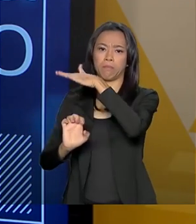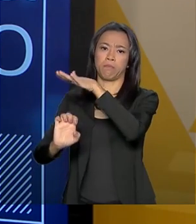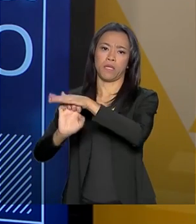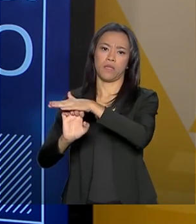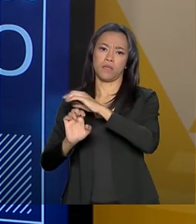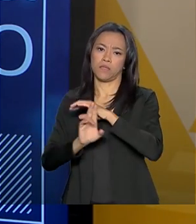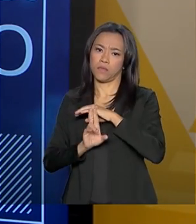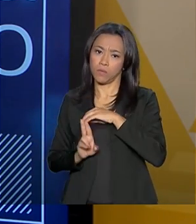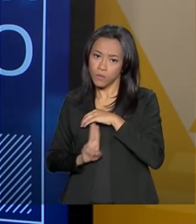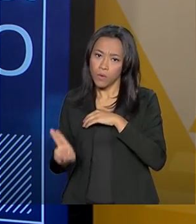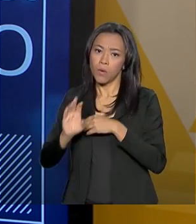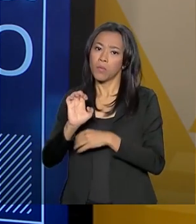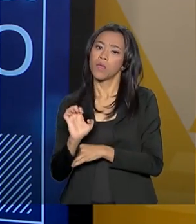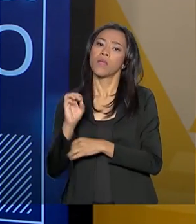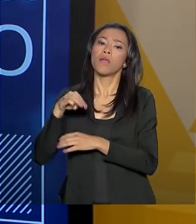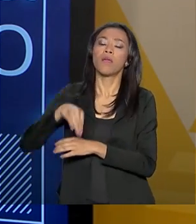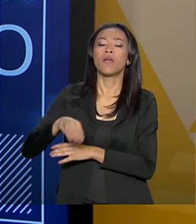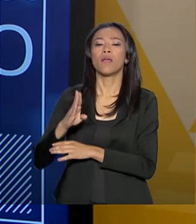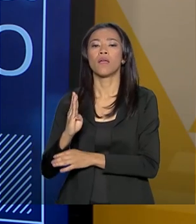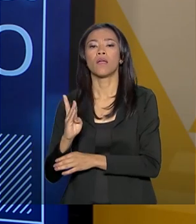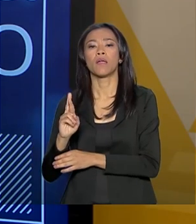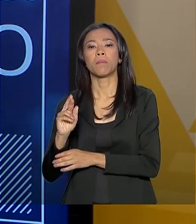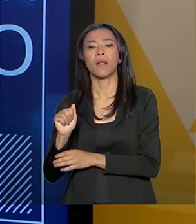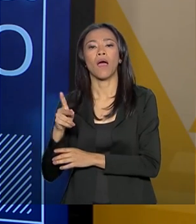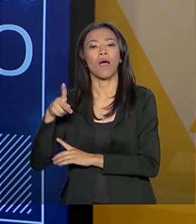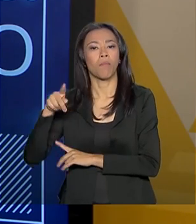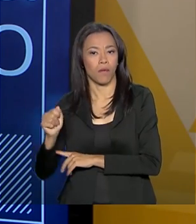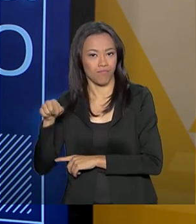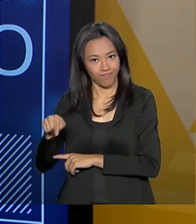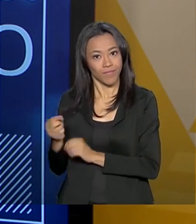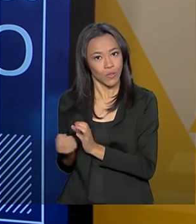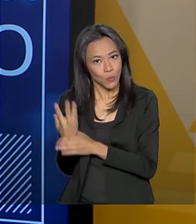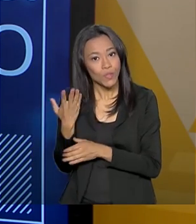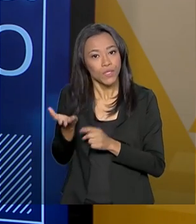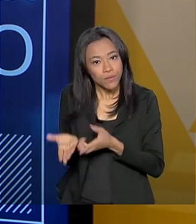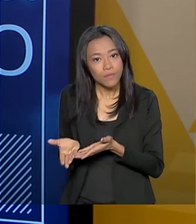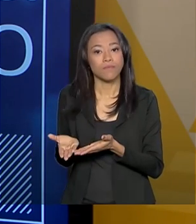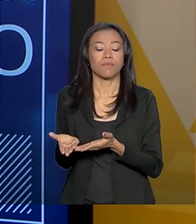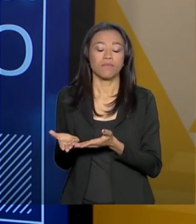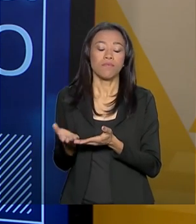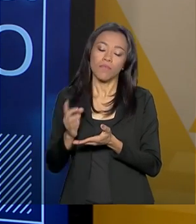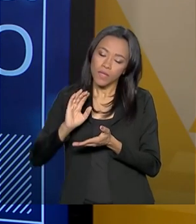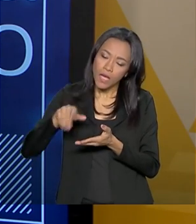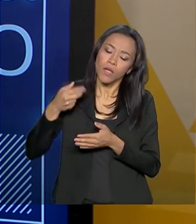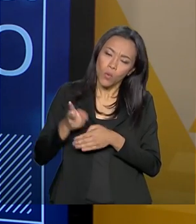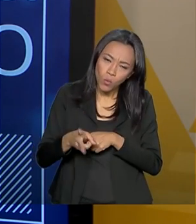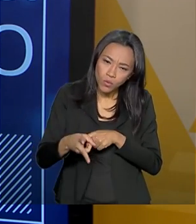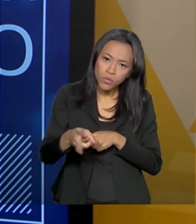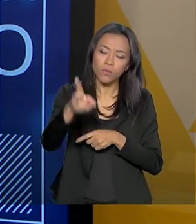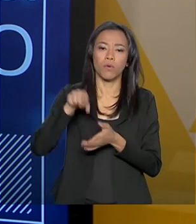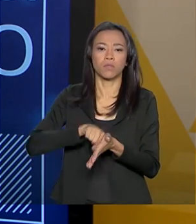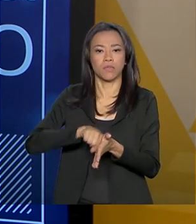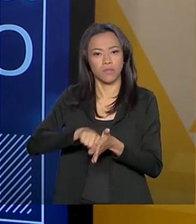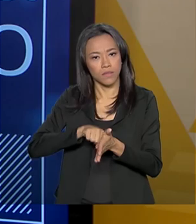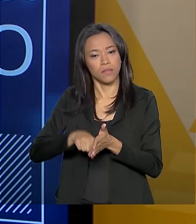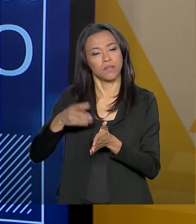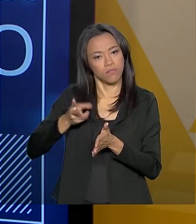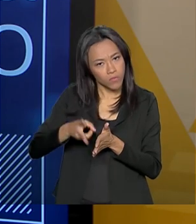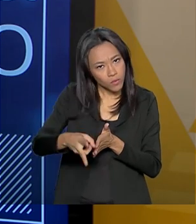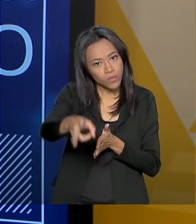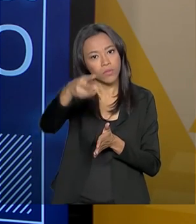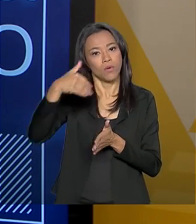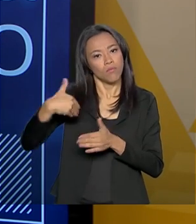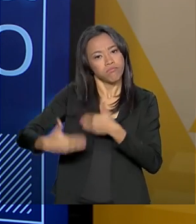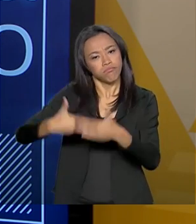estação experimental, que se transformou em Embrapa Cerrado. E foi aí, então, que se deu continuidade às pesquisas